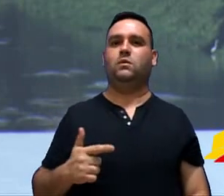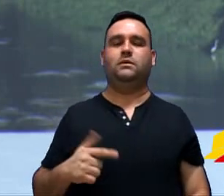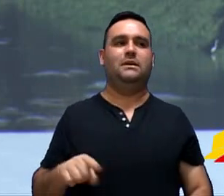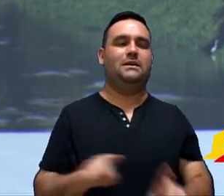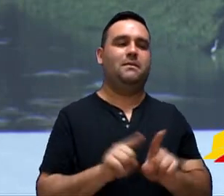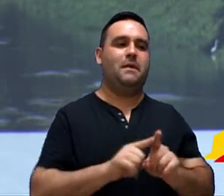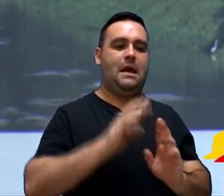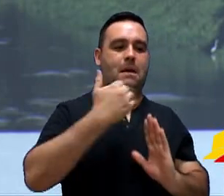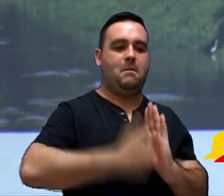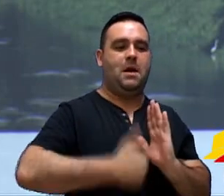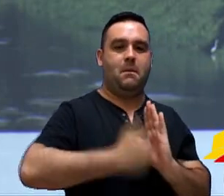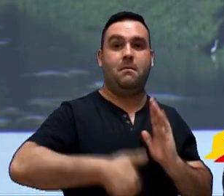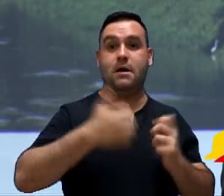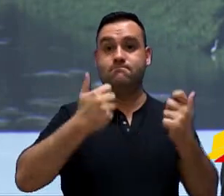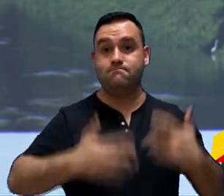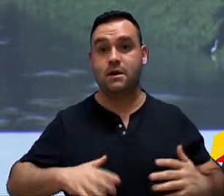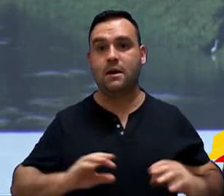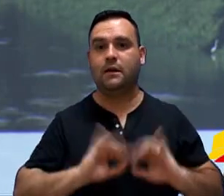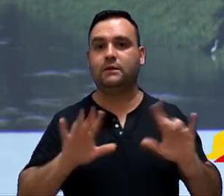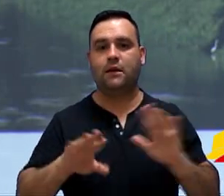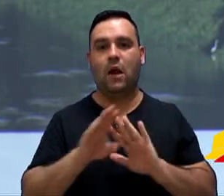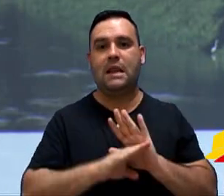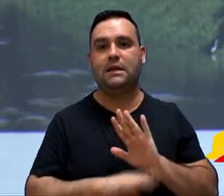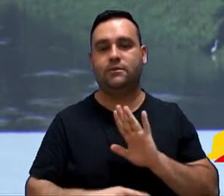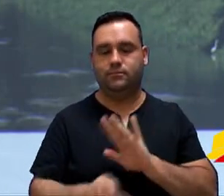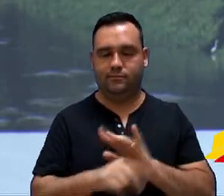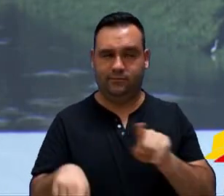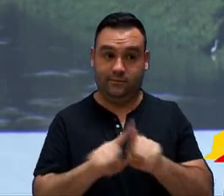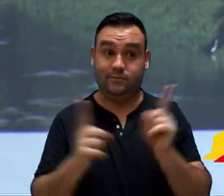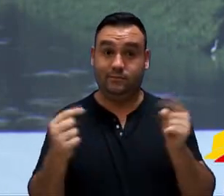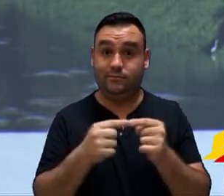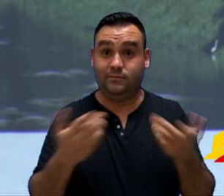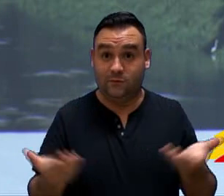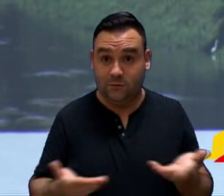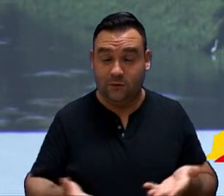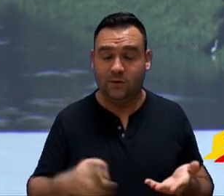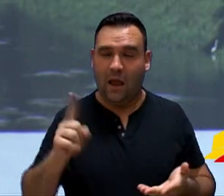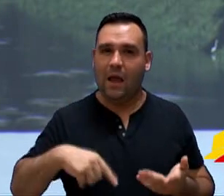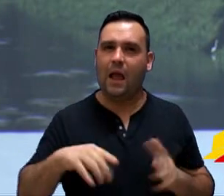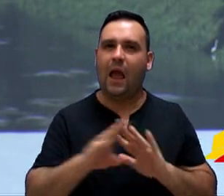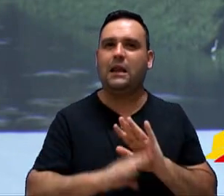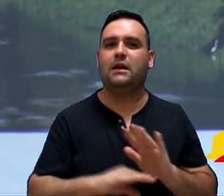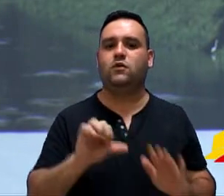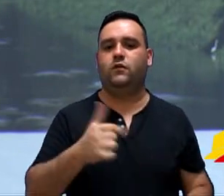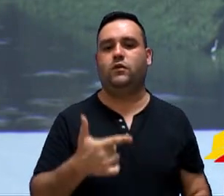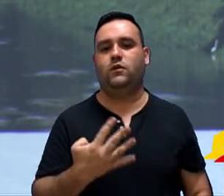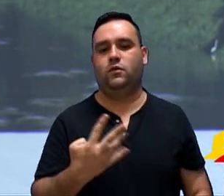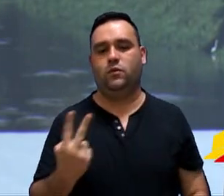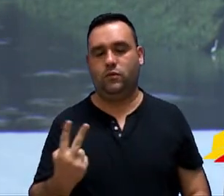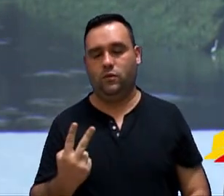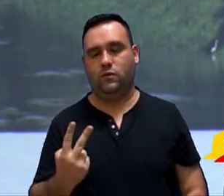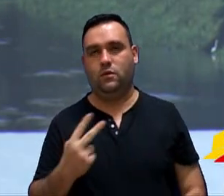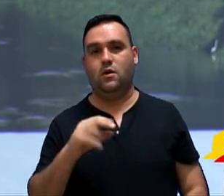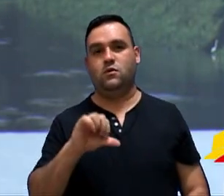revogação explícita da lei que está vigente hoje, que é a 9242.